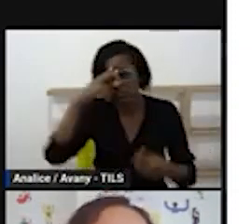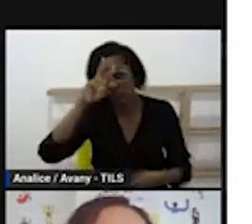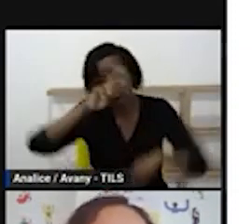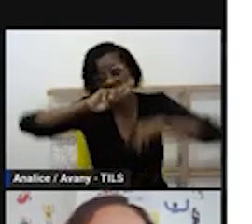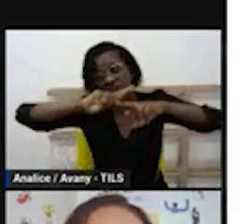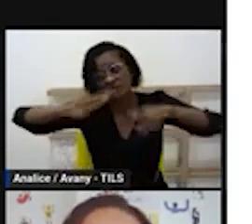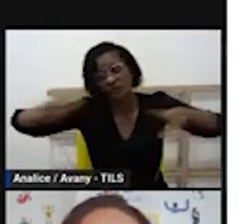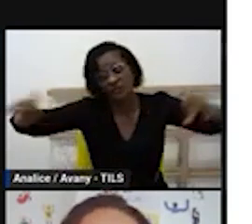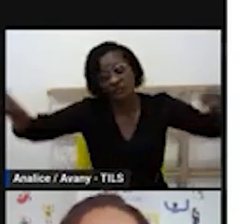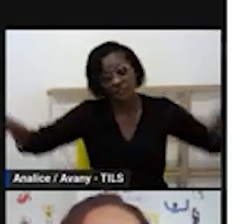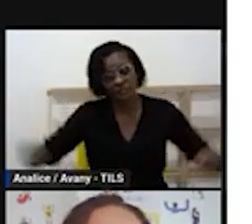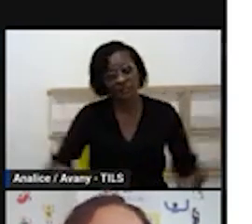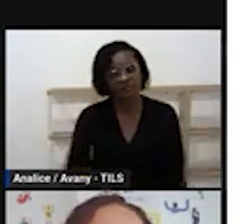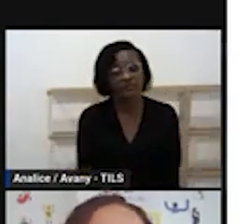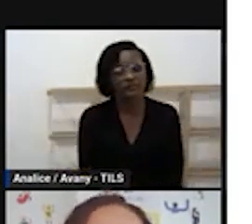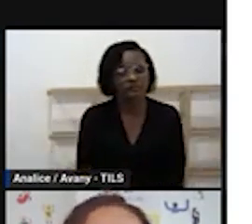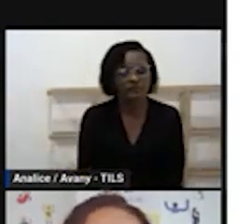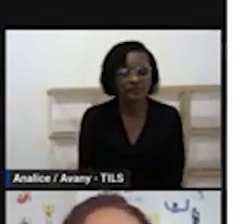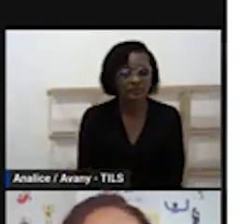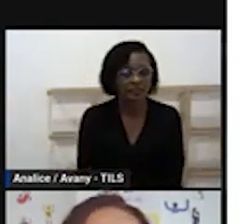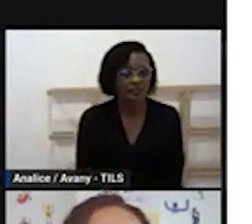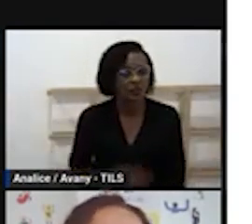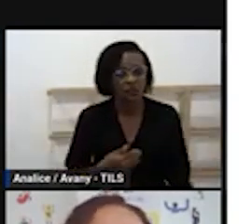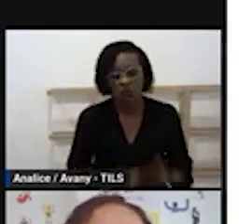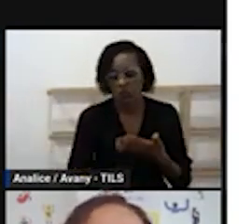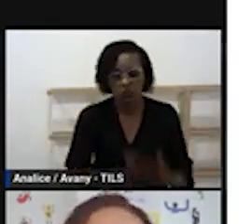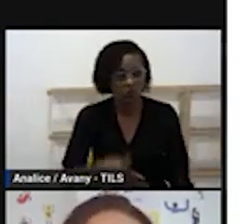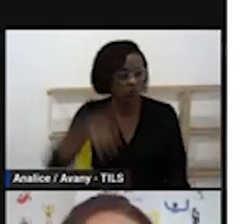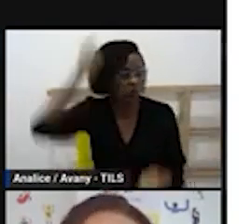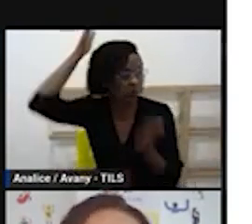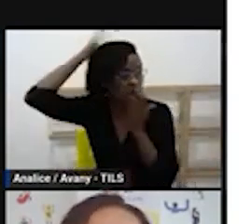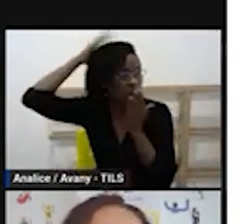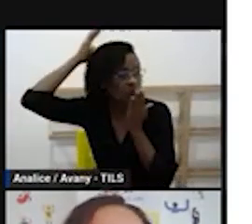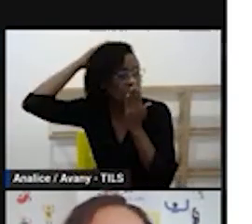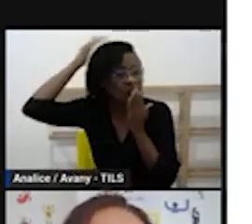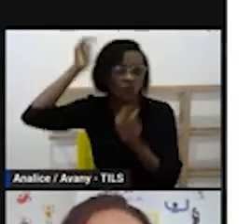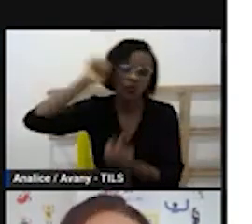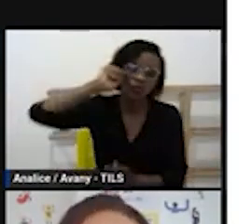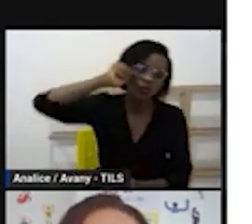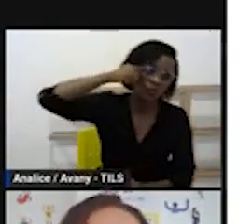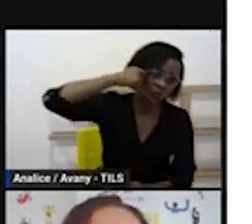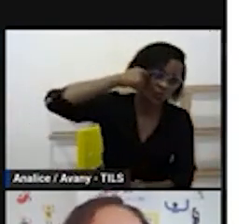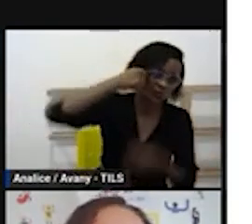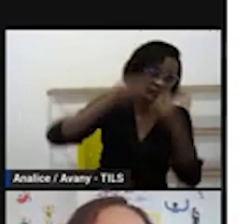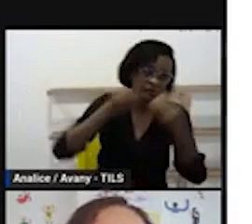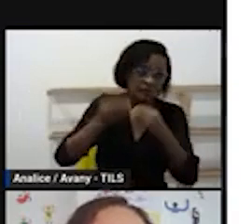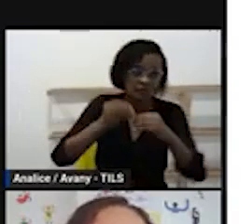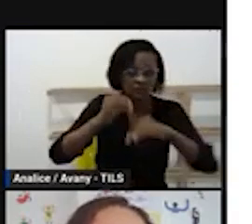o conto africano contos indígenas lendas indígenas a cultura indígena